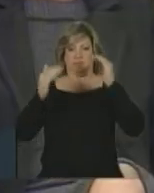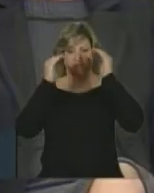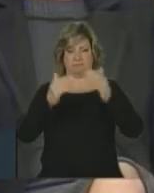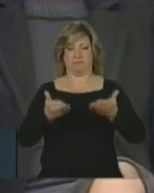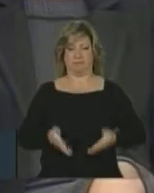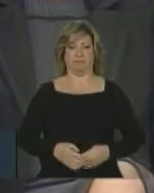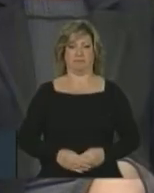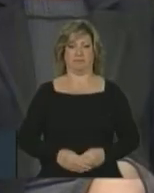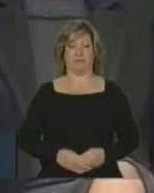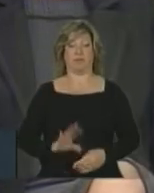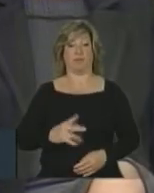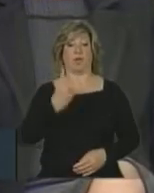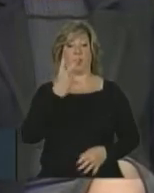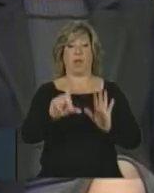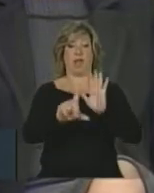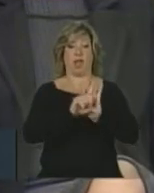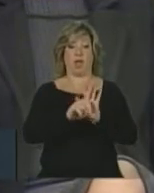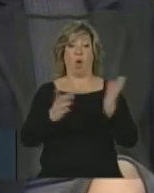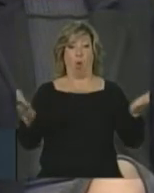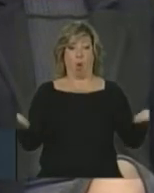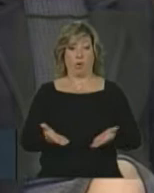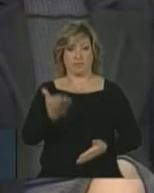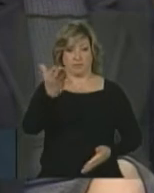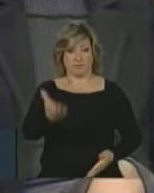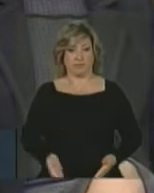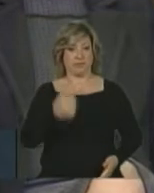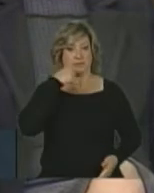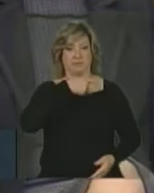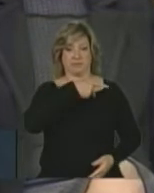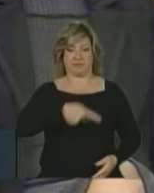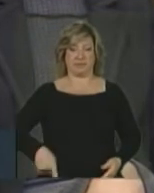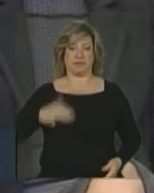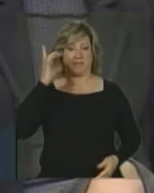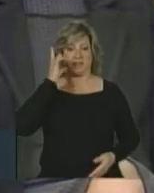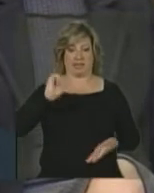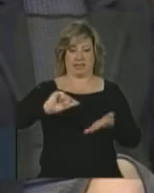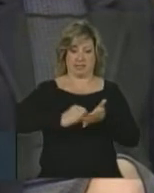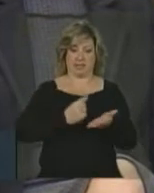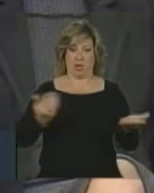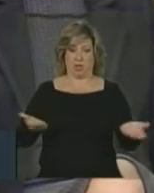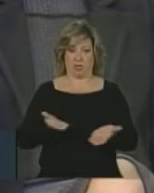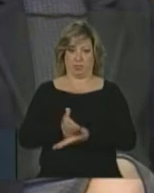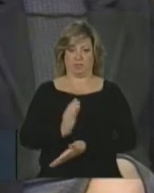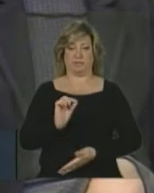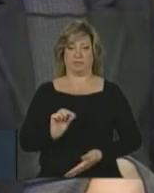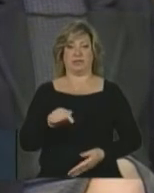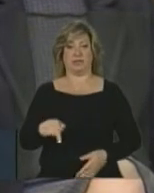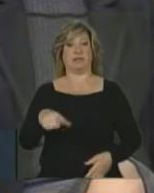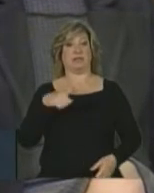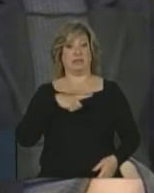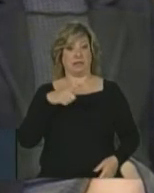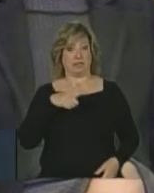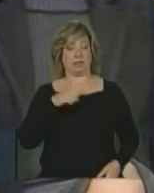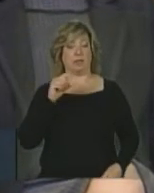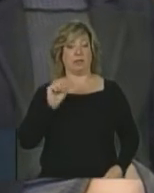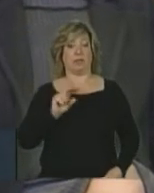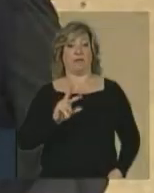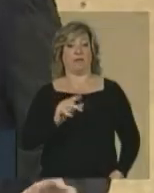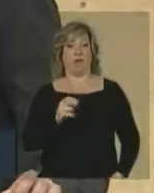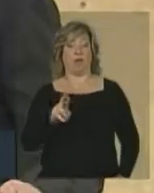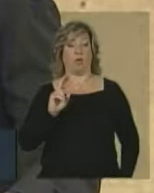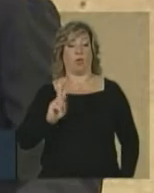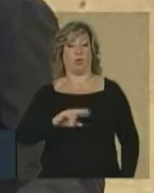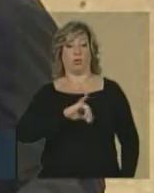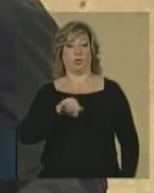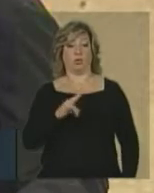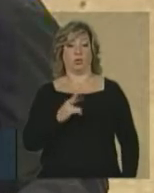as duas leis que Vossa Excelência hoje sancionará têm um significado jurídico, político e histórico